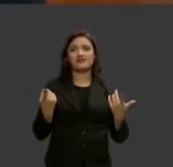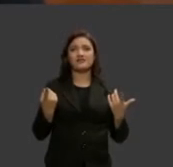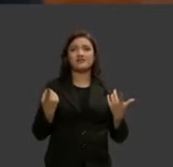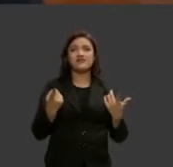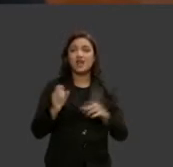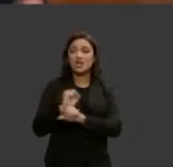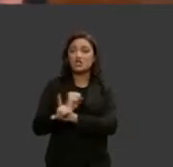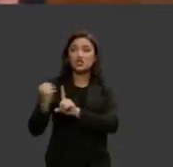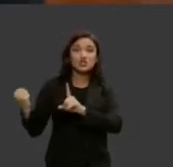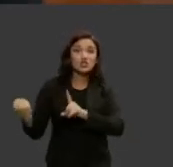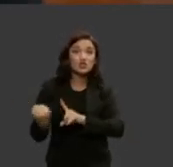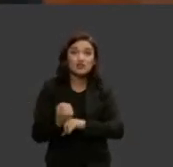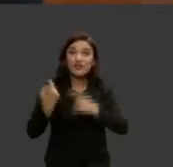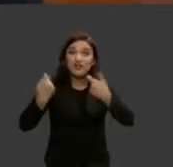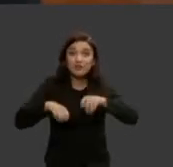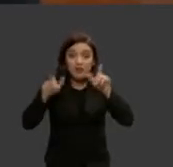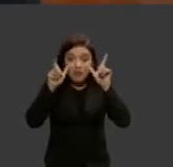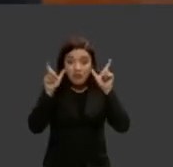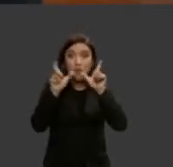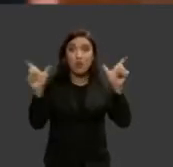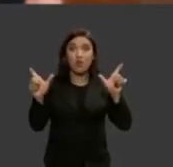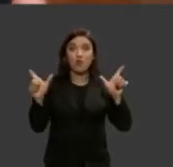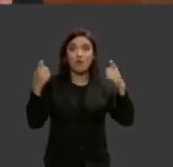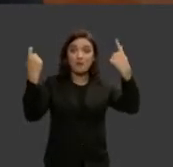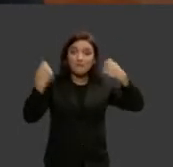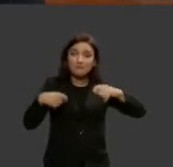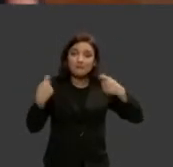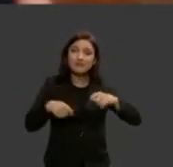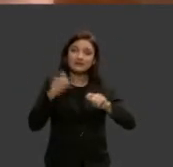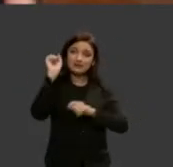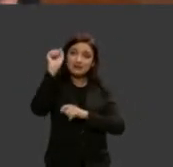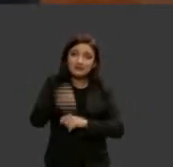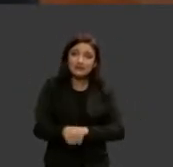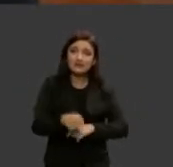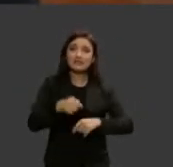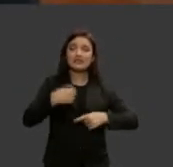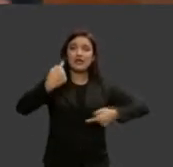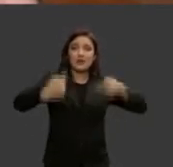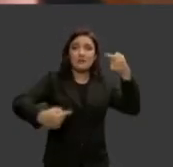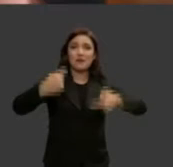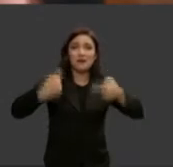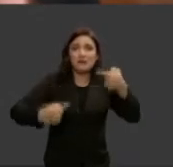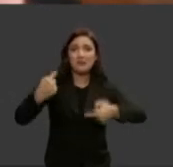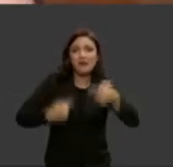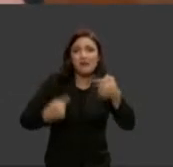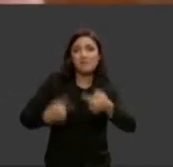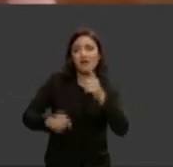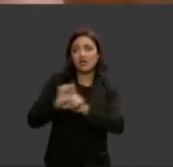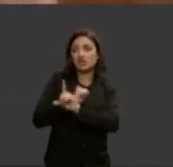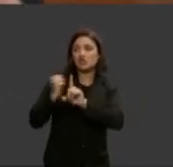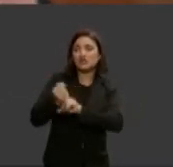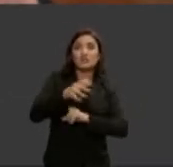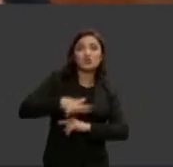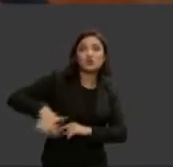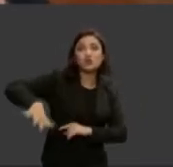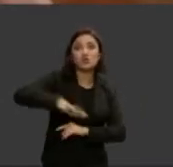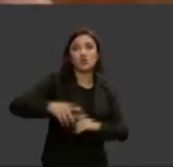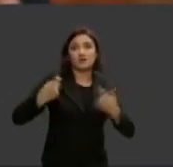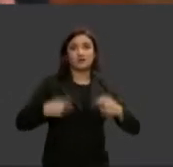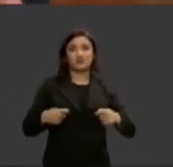da sociedade e ela tem que ser trazida tem que ser trabalhada por todos nós da sociedade e essa questão de